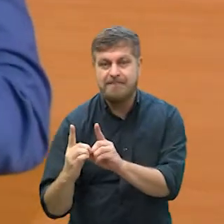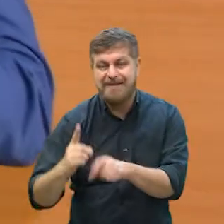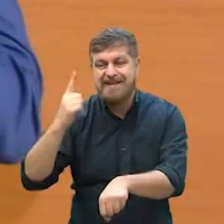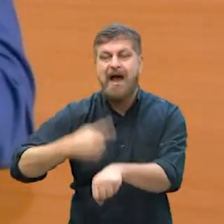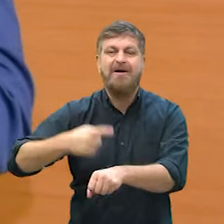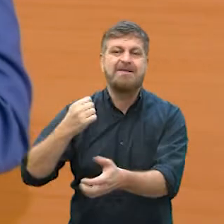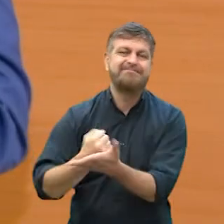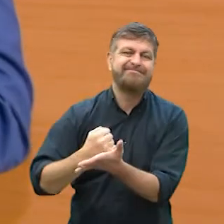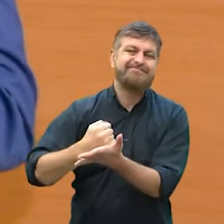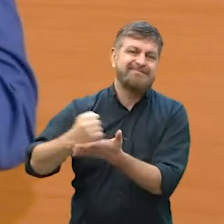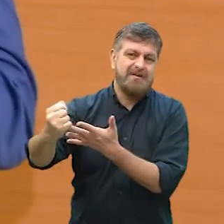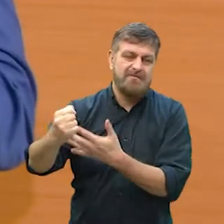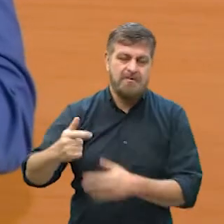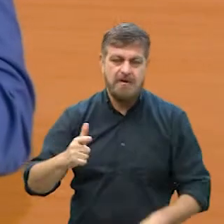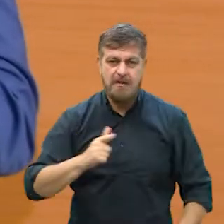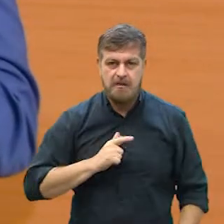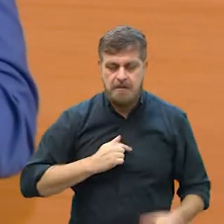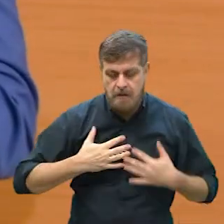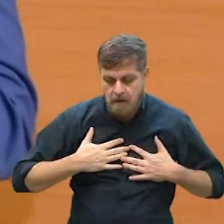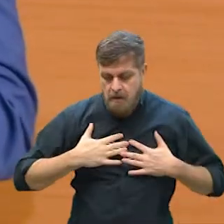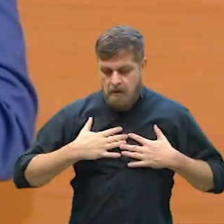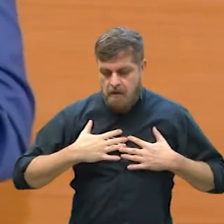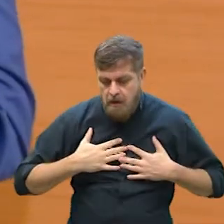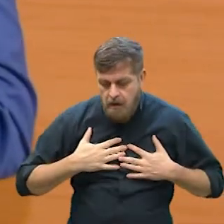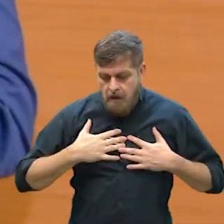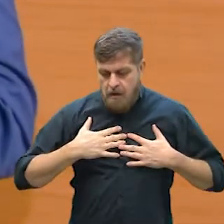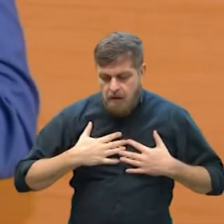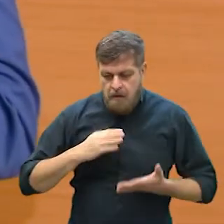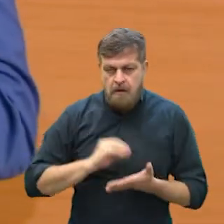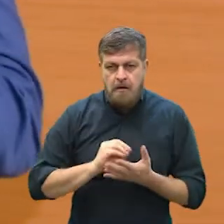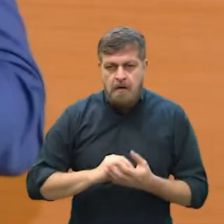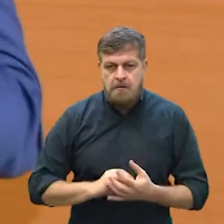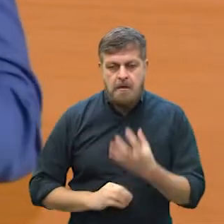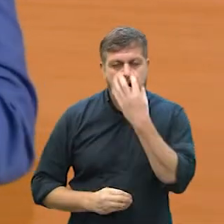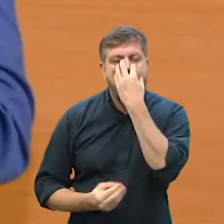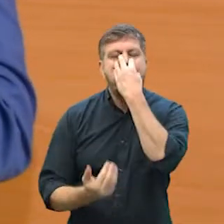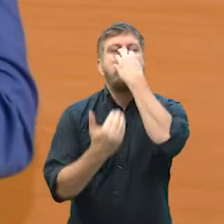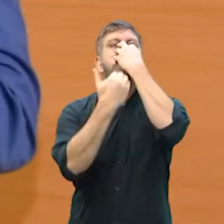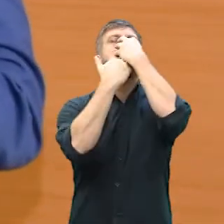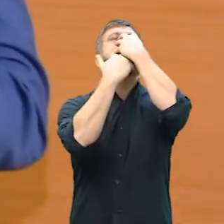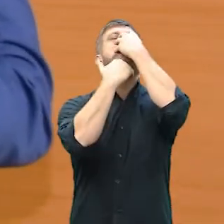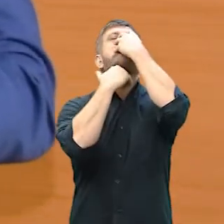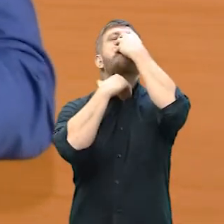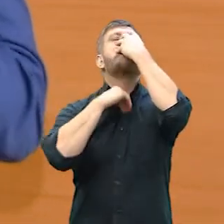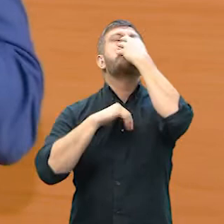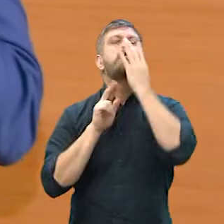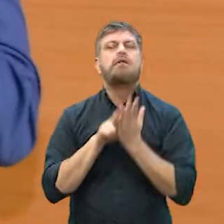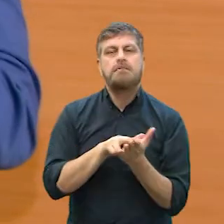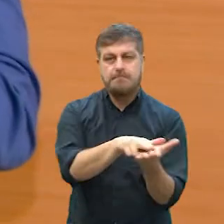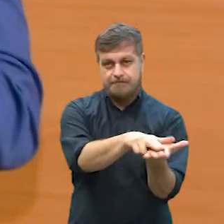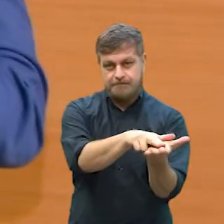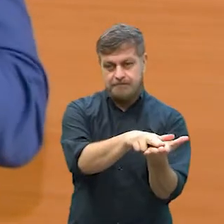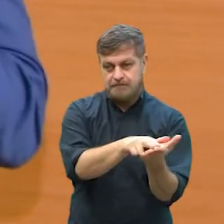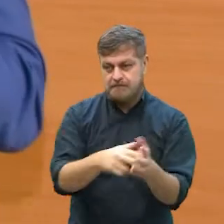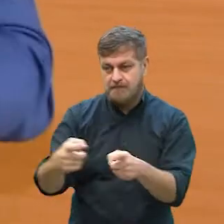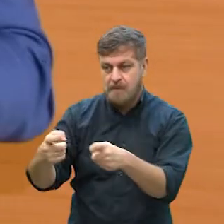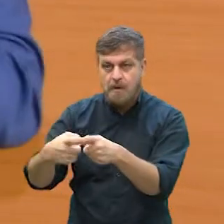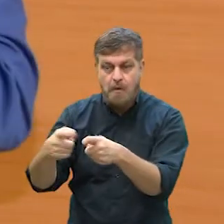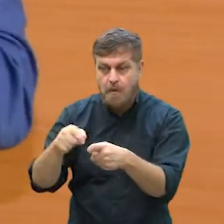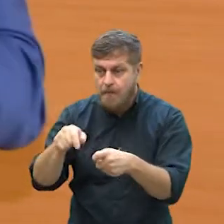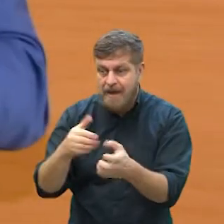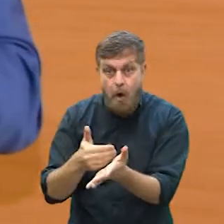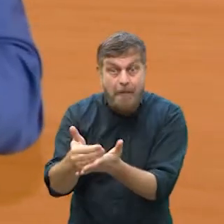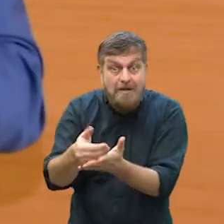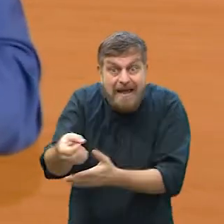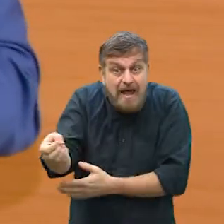já era tarde, Muitas vezes, quando você chega com insuficiência respiratória, você tem que ser entubado. Então, alguns médicos, quando essa doença, começa